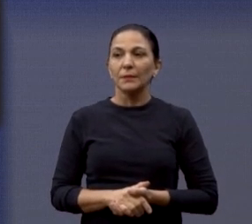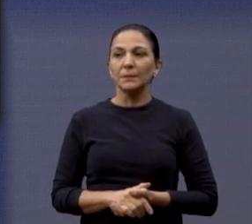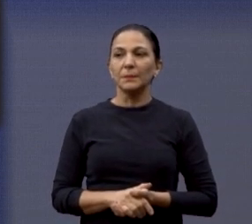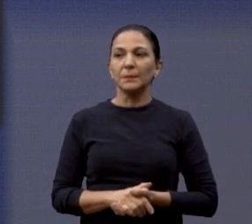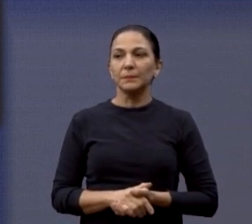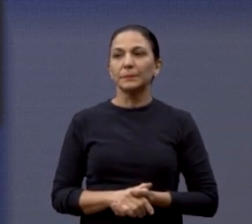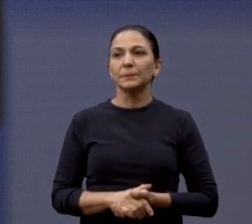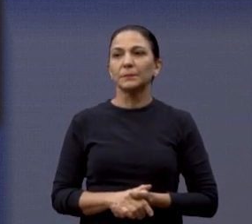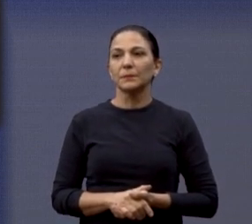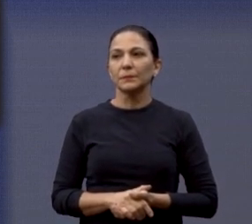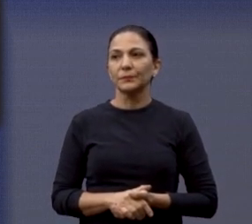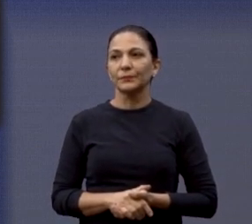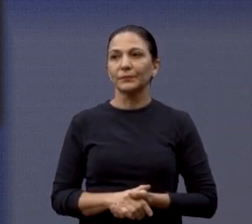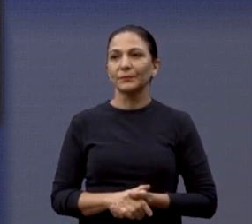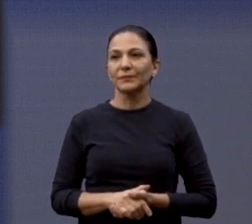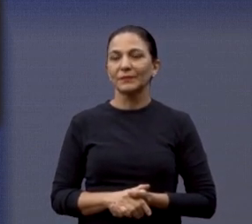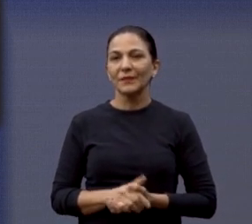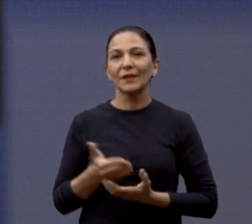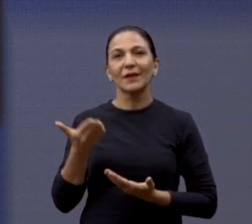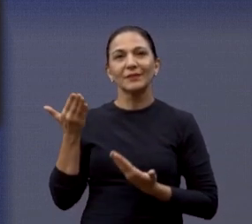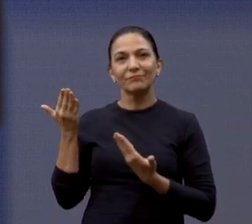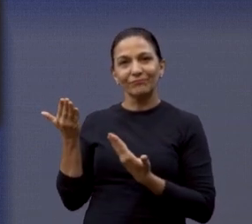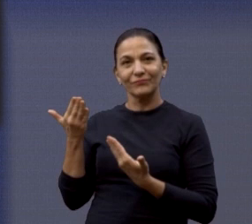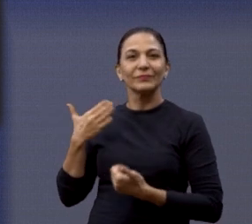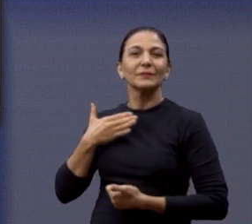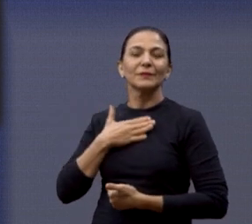Aí sim é onde que eu gosto de falar.